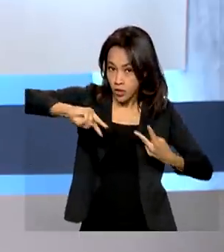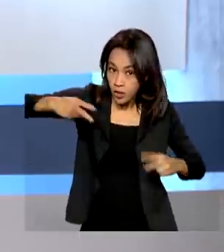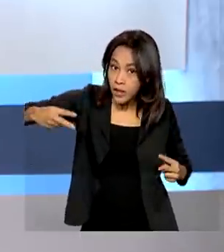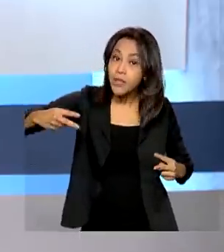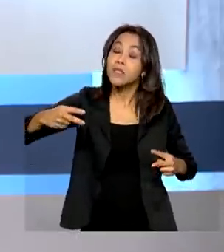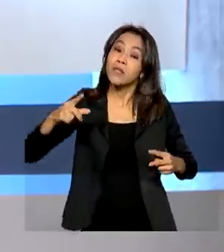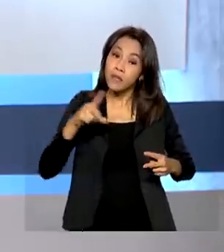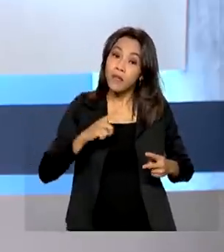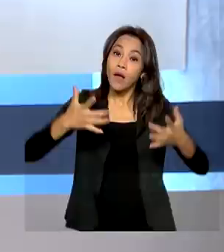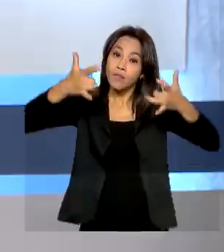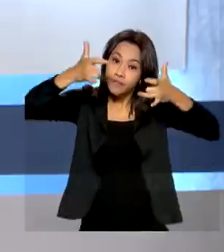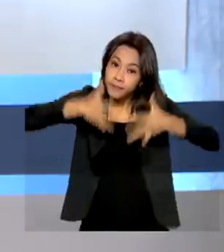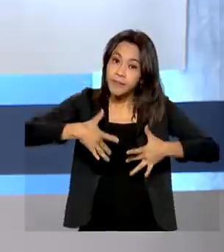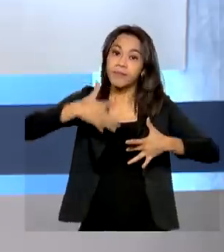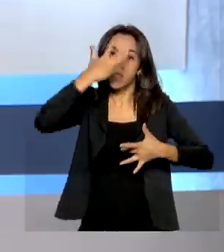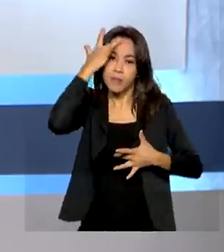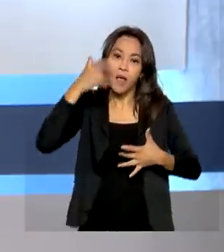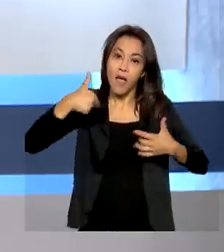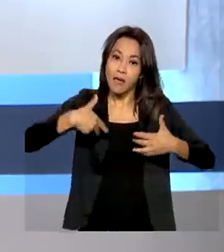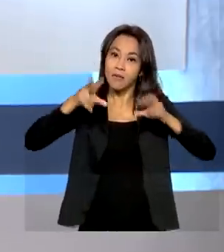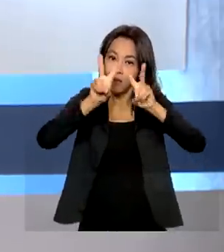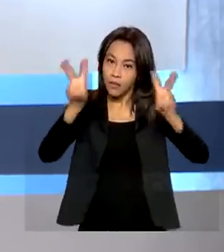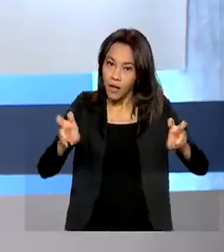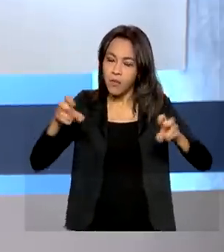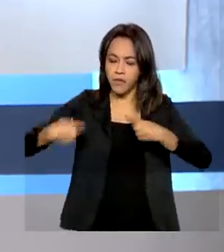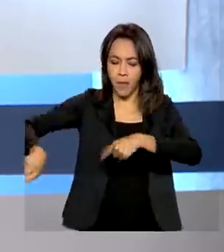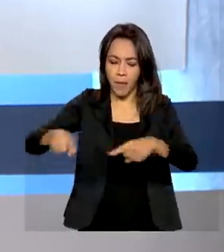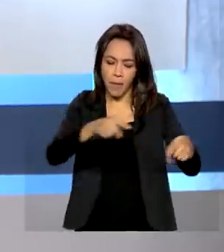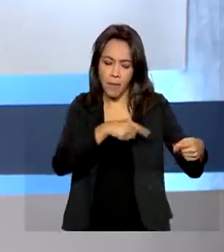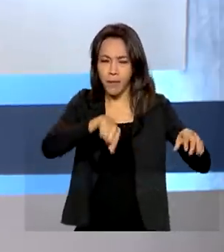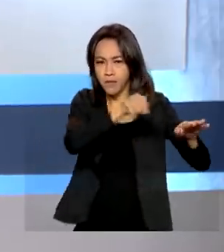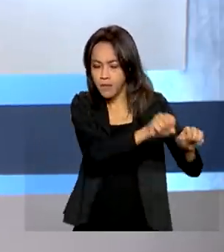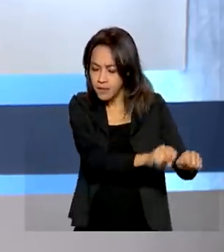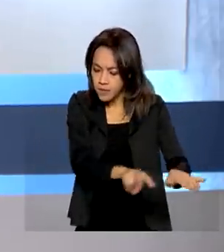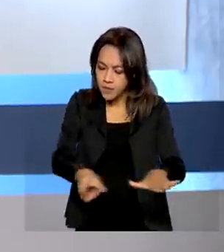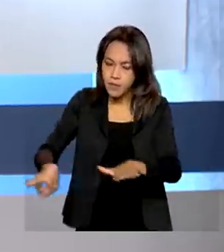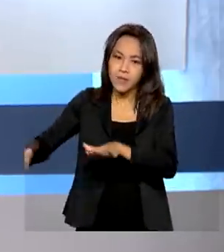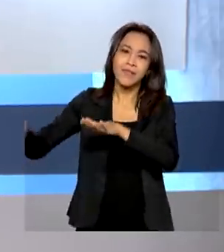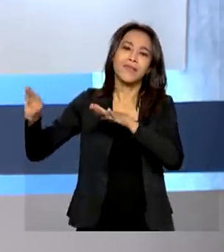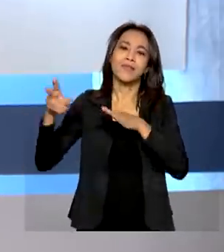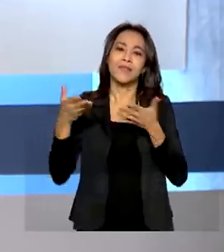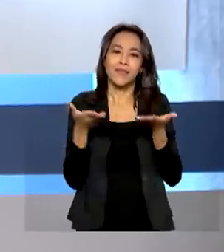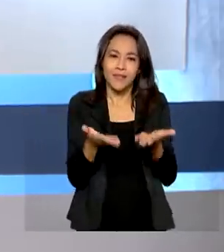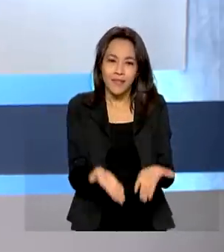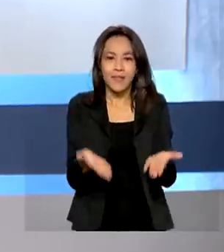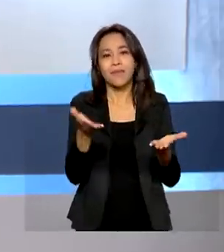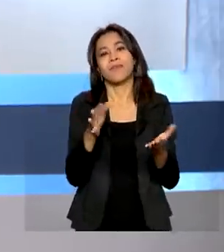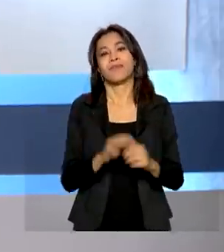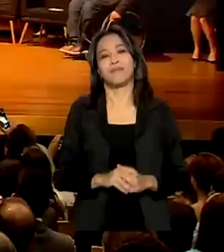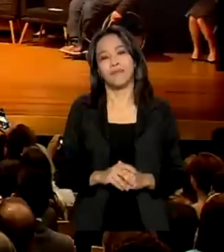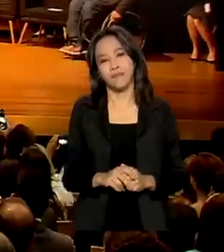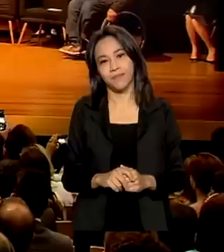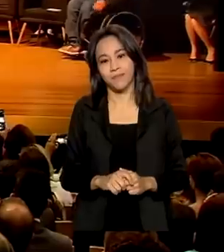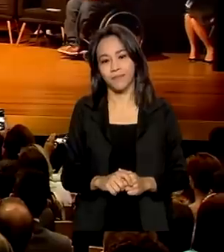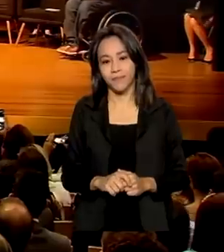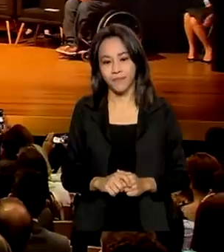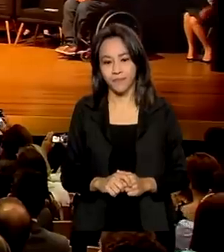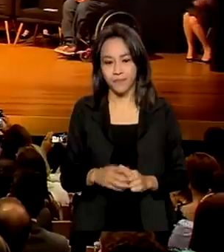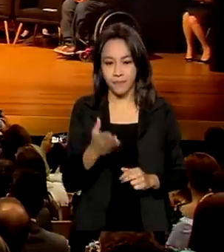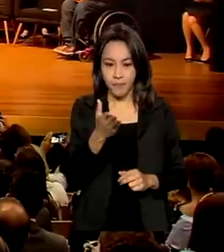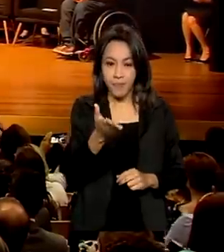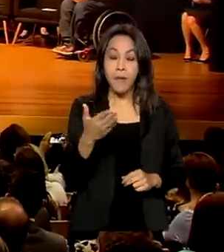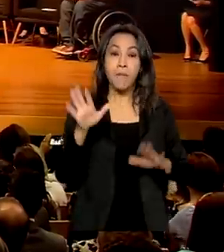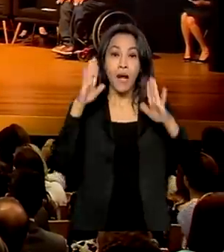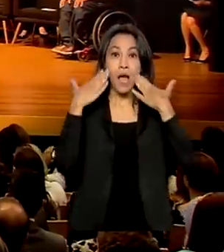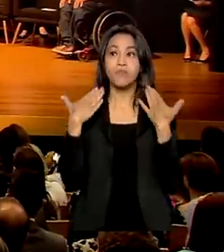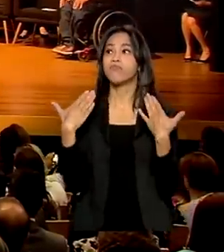os portadores. O tema será debatido durante toda a semana na Jornada Cultural Rara. Para dar